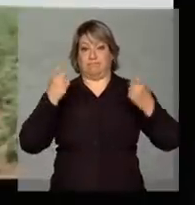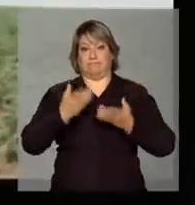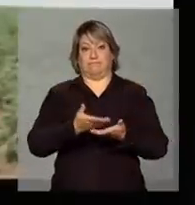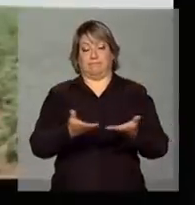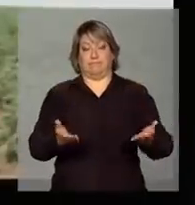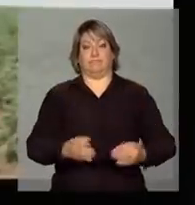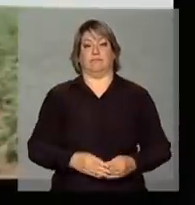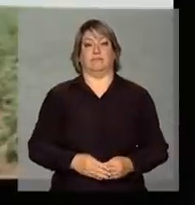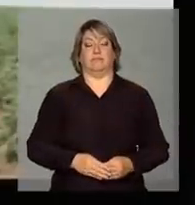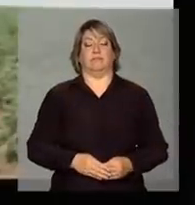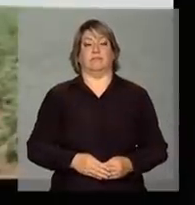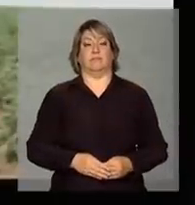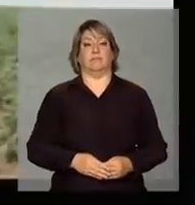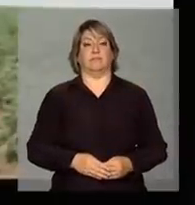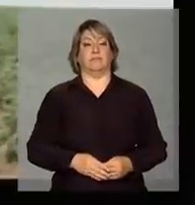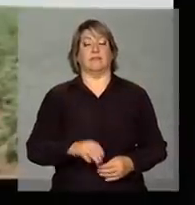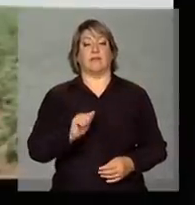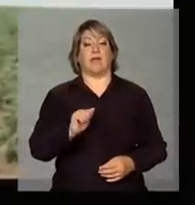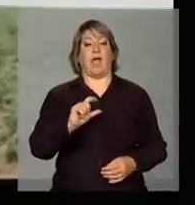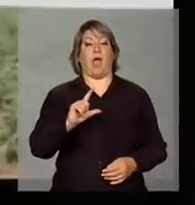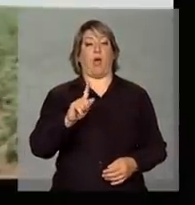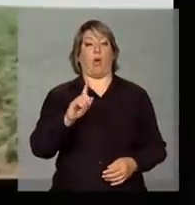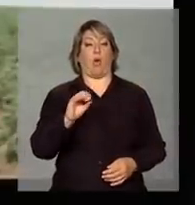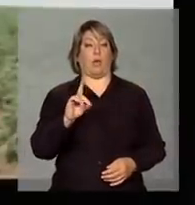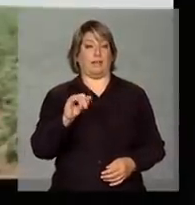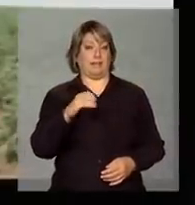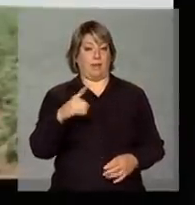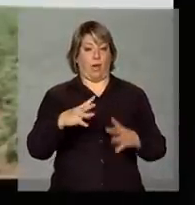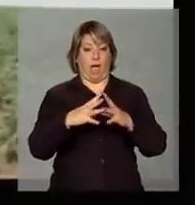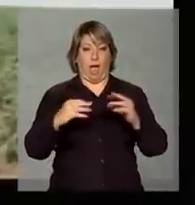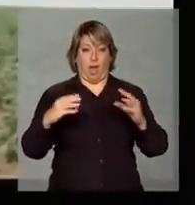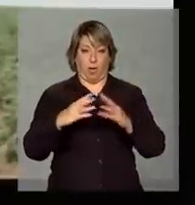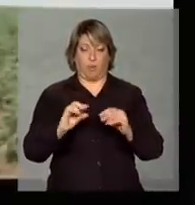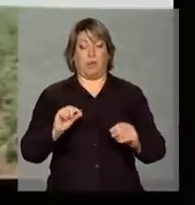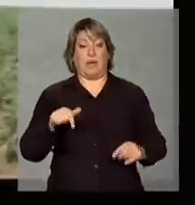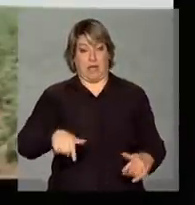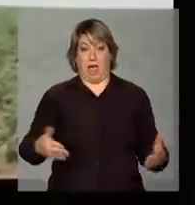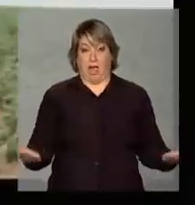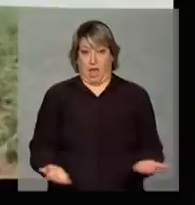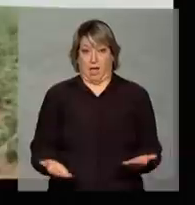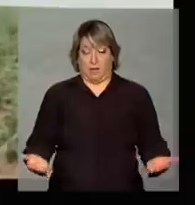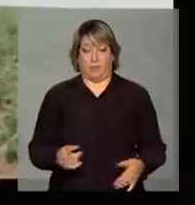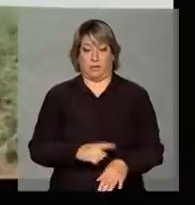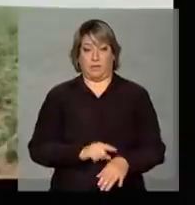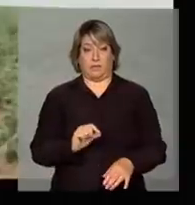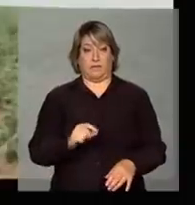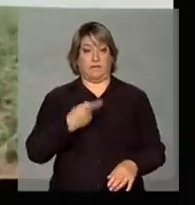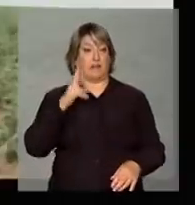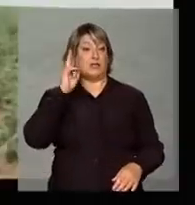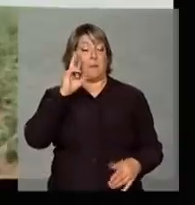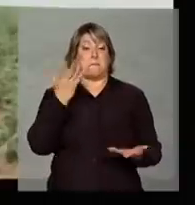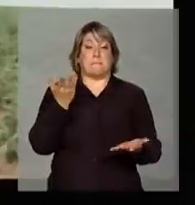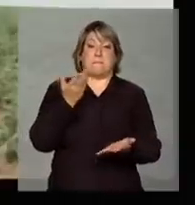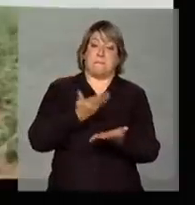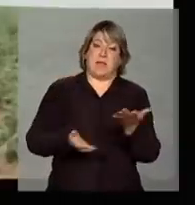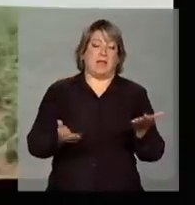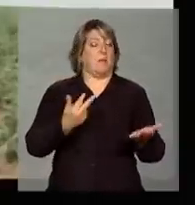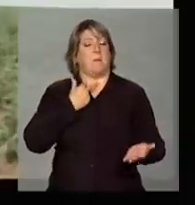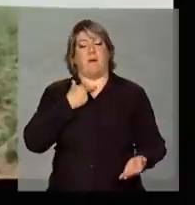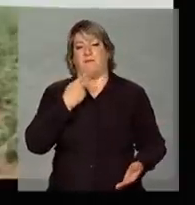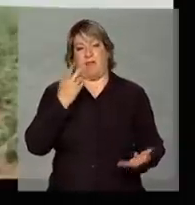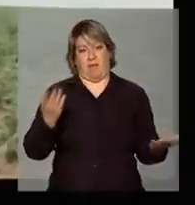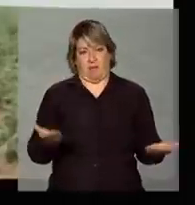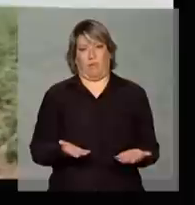Aqui o algodão. O algodão, ele na verdade, nesse momento, falar em perda ainda é relativamente cedo,